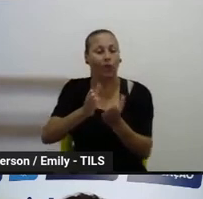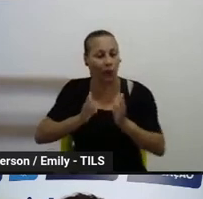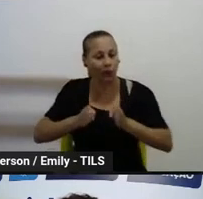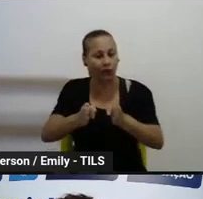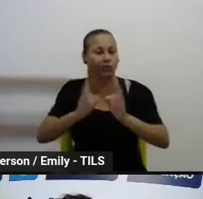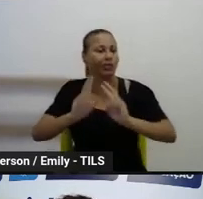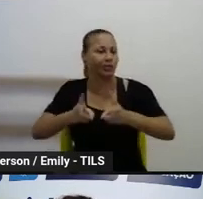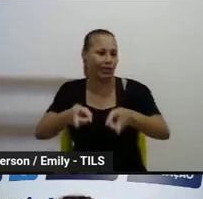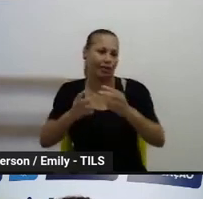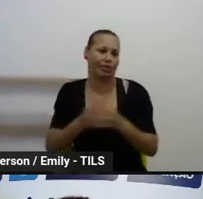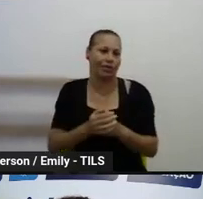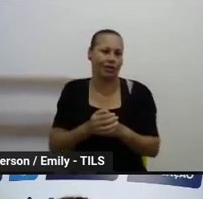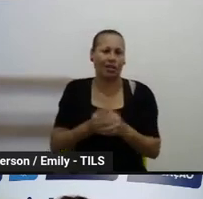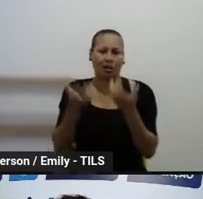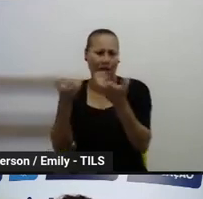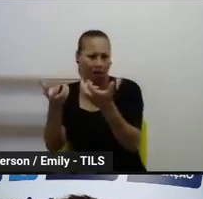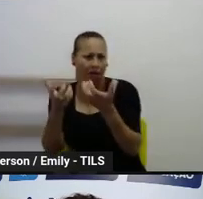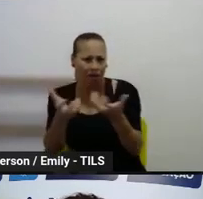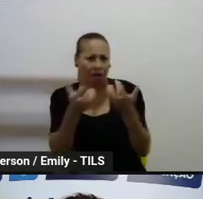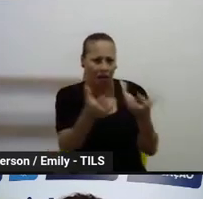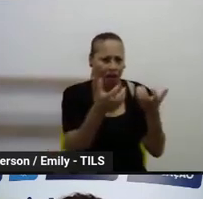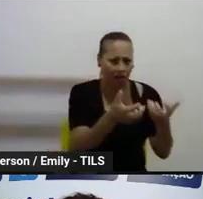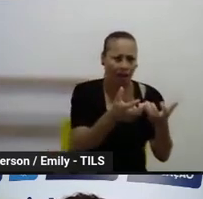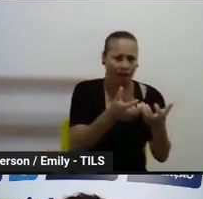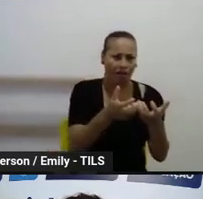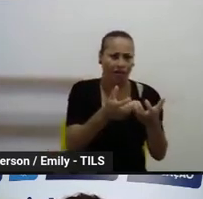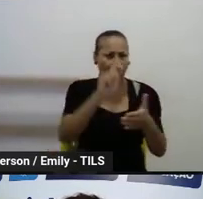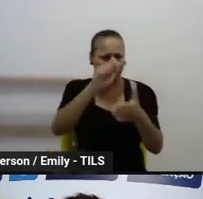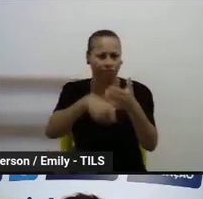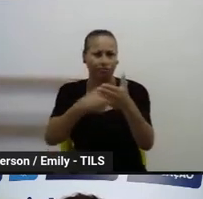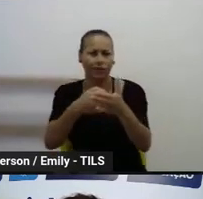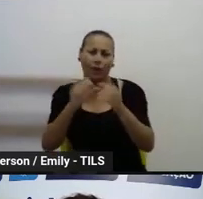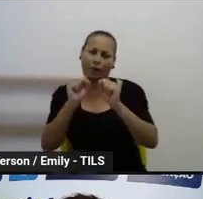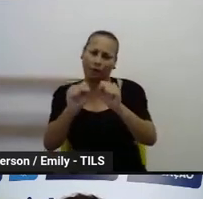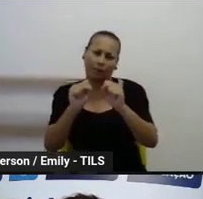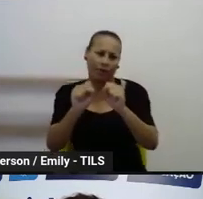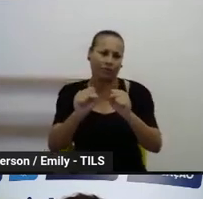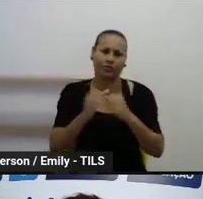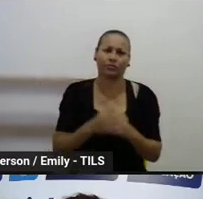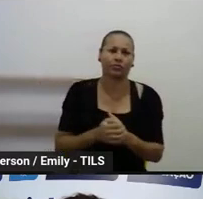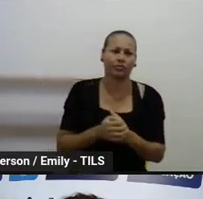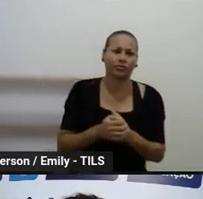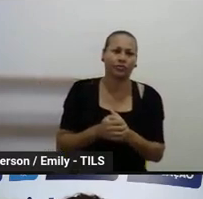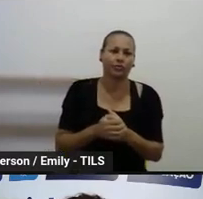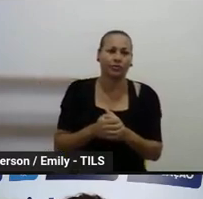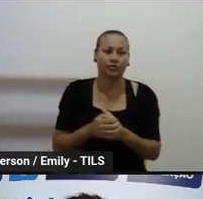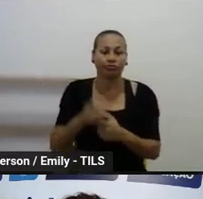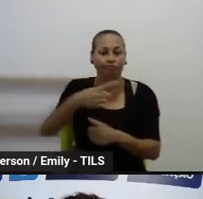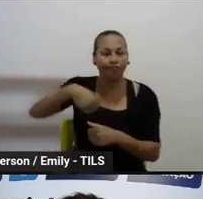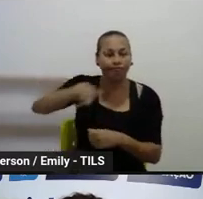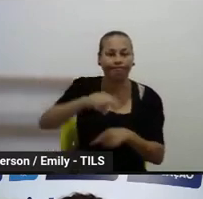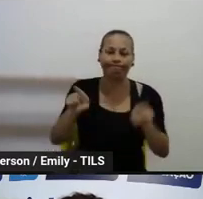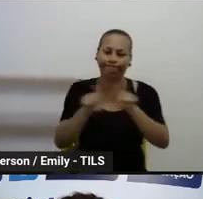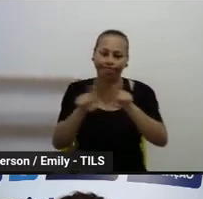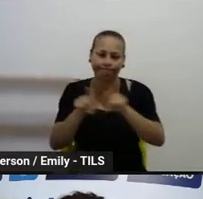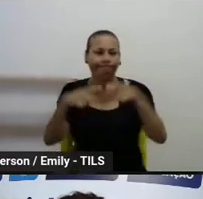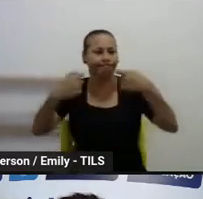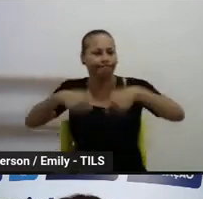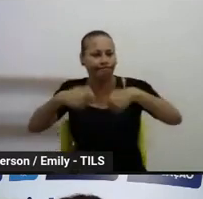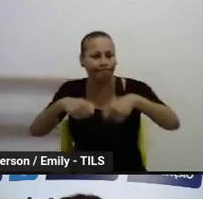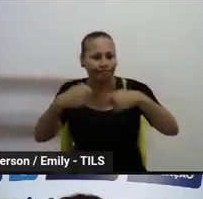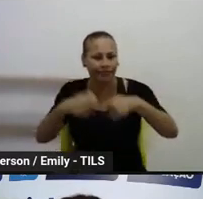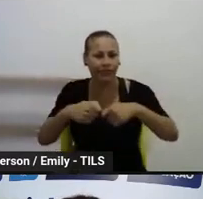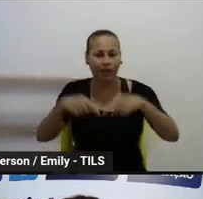vigente para quem quiser ainda se inscrever. Nós contaremos com o articulador